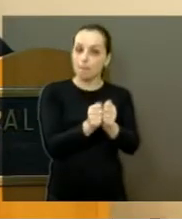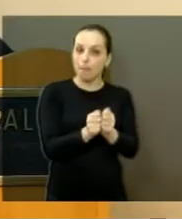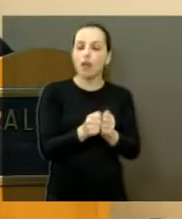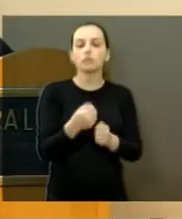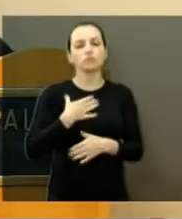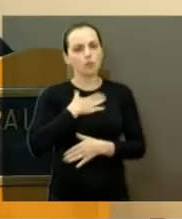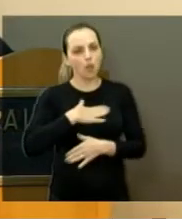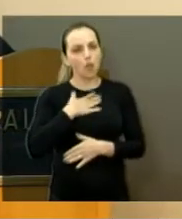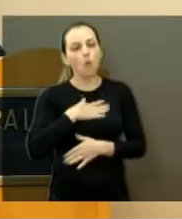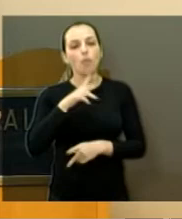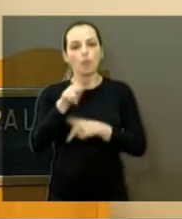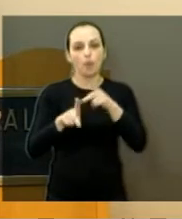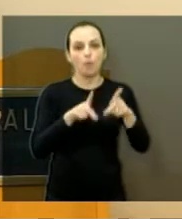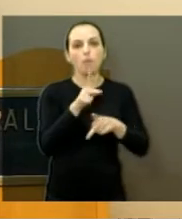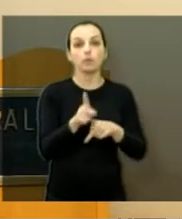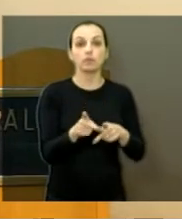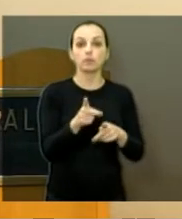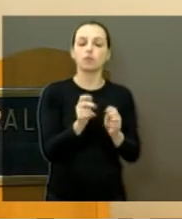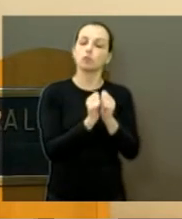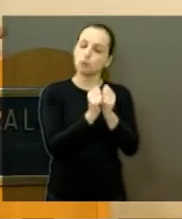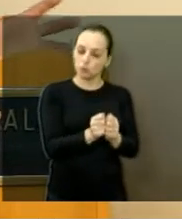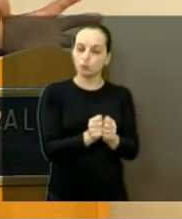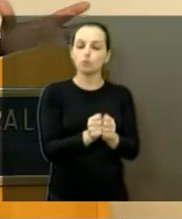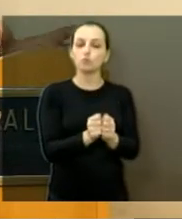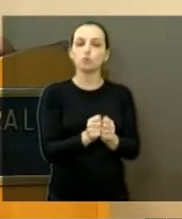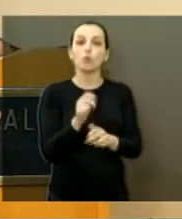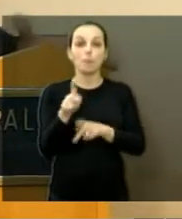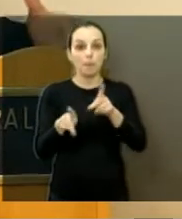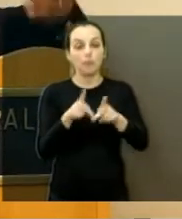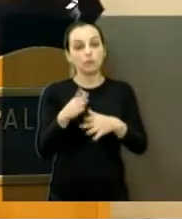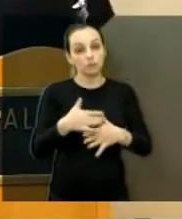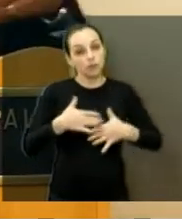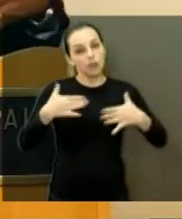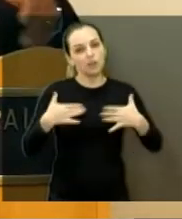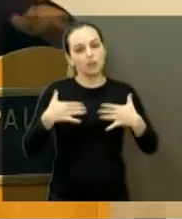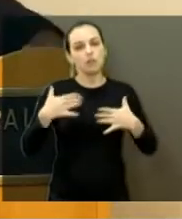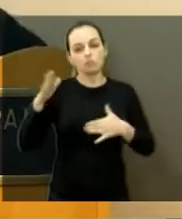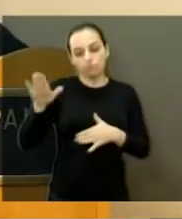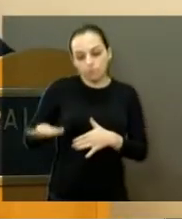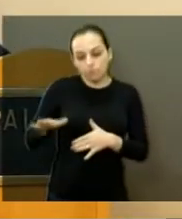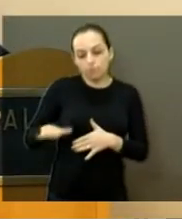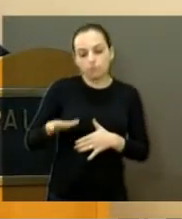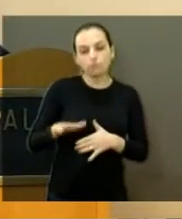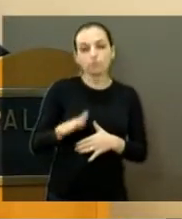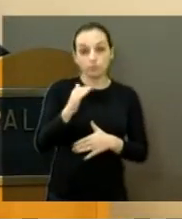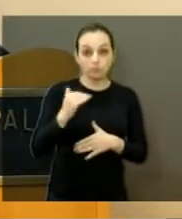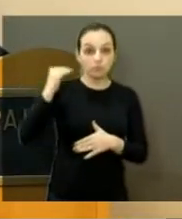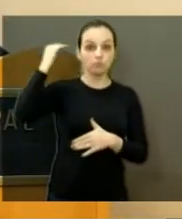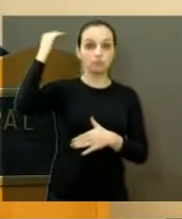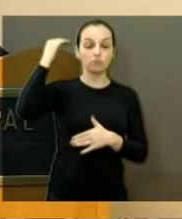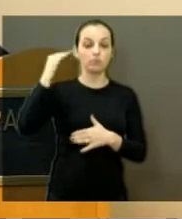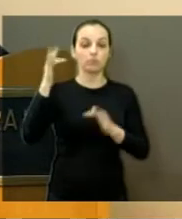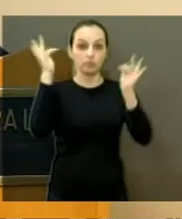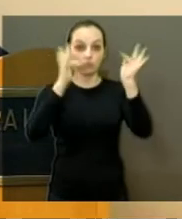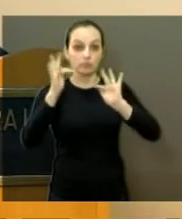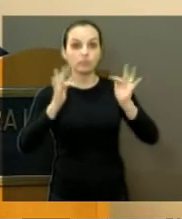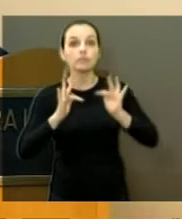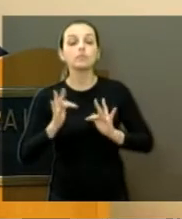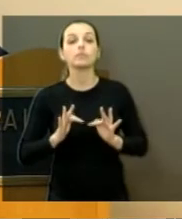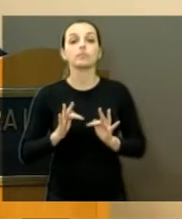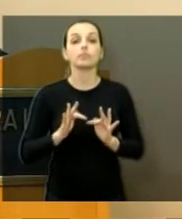Você sabe que o povo é a nossa alegria, né? Crianças, adultos. E eu fiquei muito contente ali daquela reabilitação